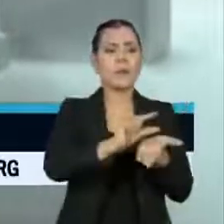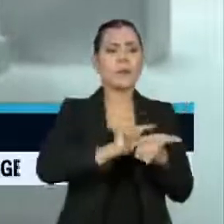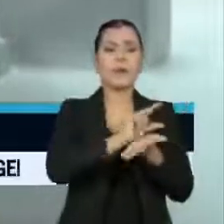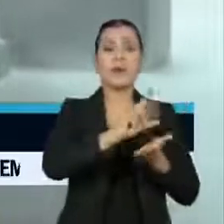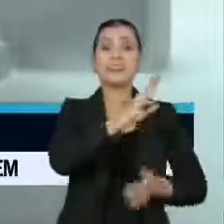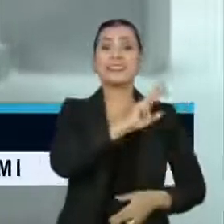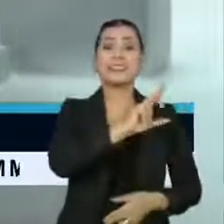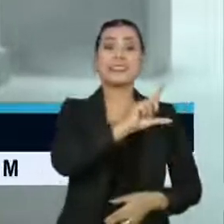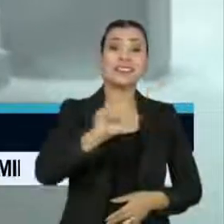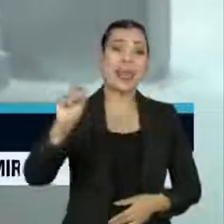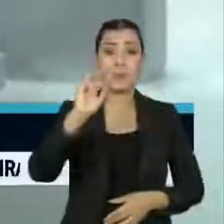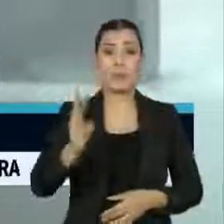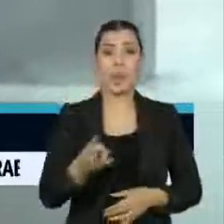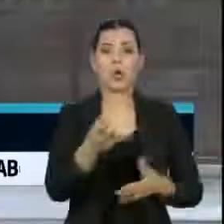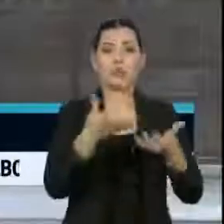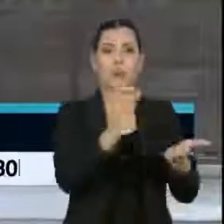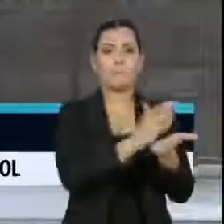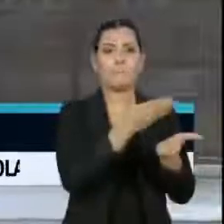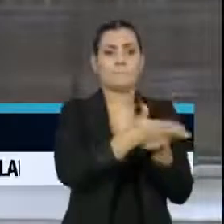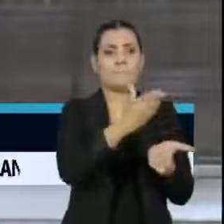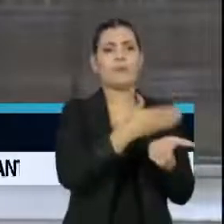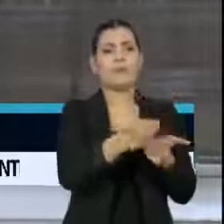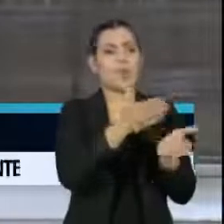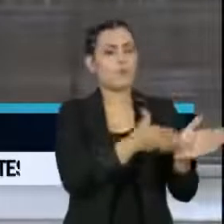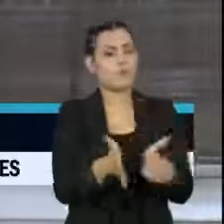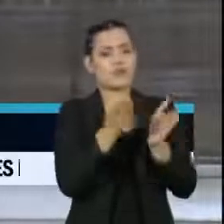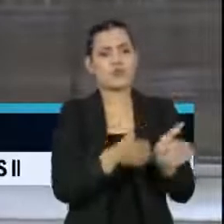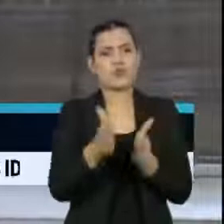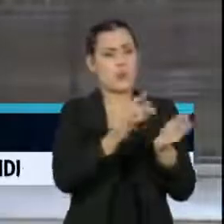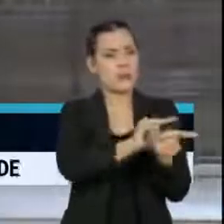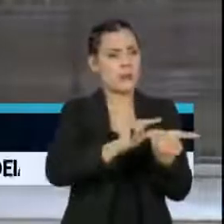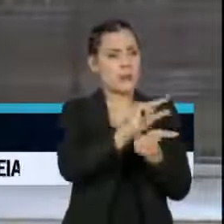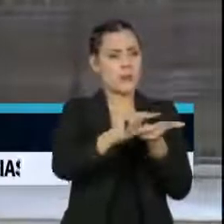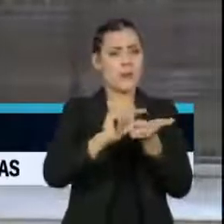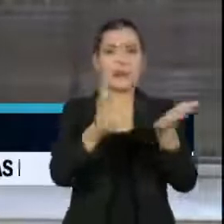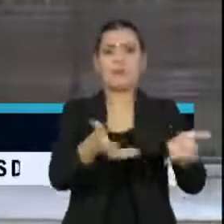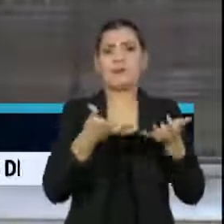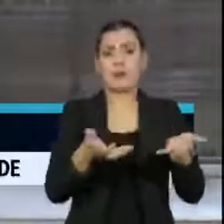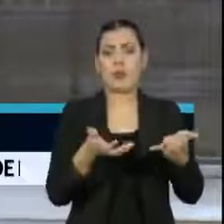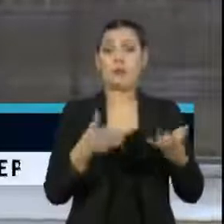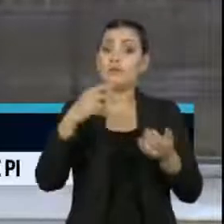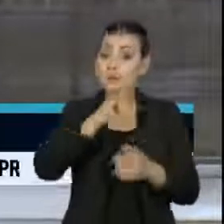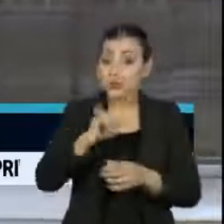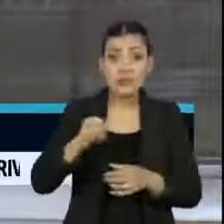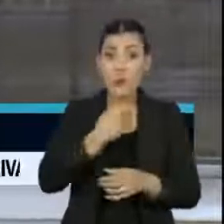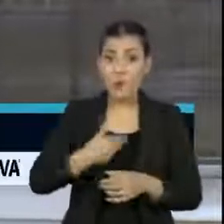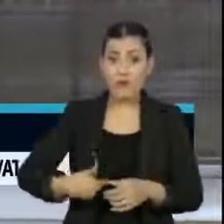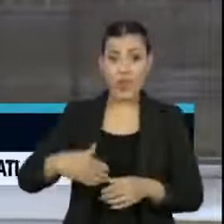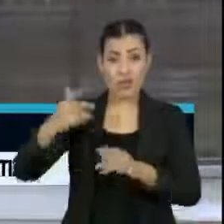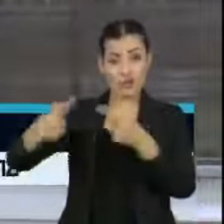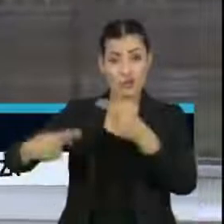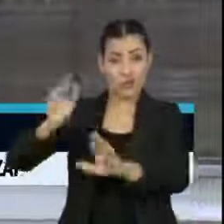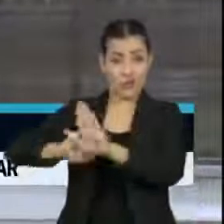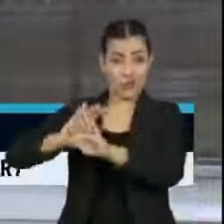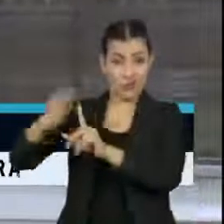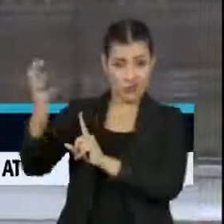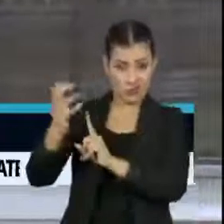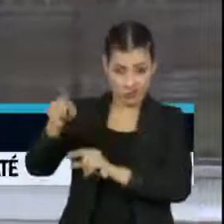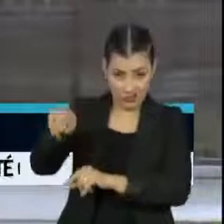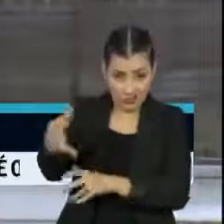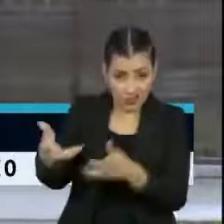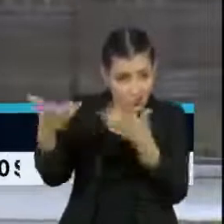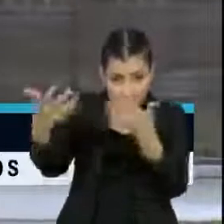100 milhões de doses do imunizante. Se, infelizmente, houver uma negativa por razões de ordem política ou ideológica